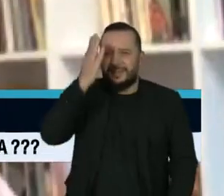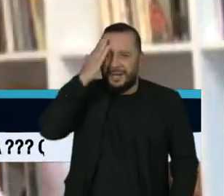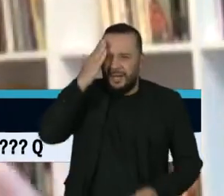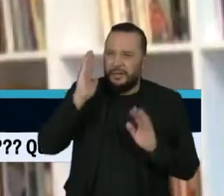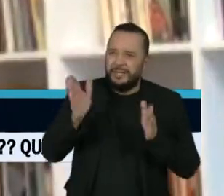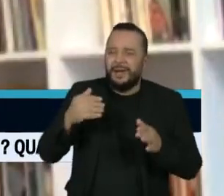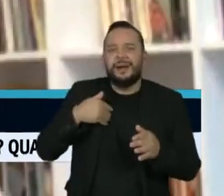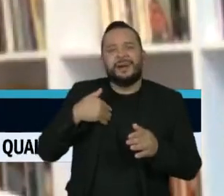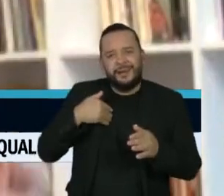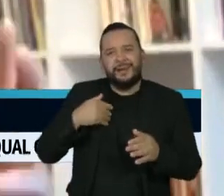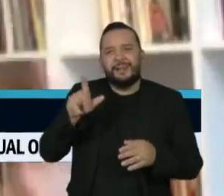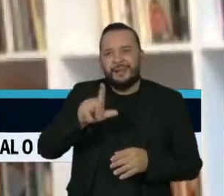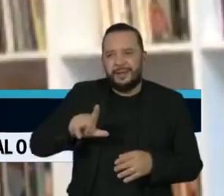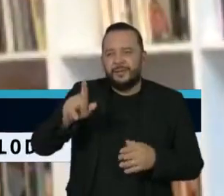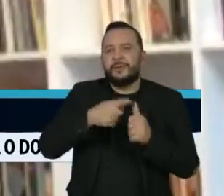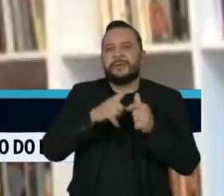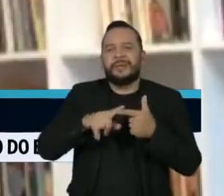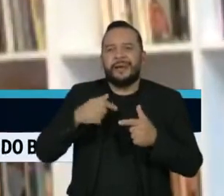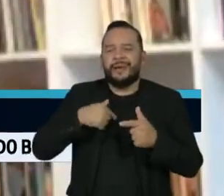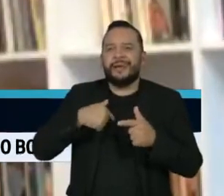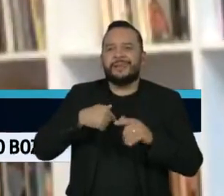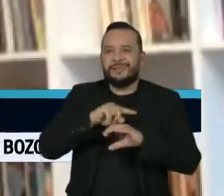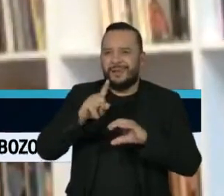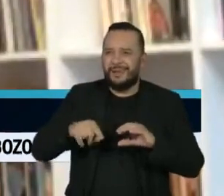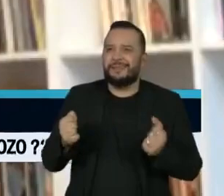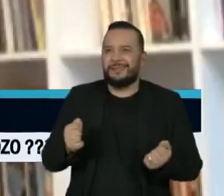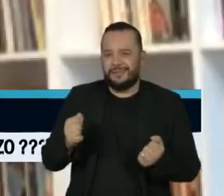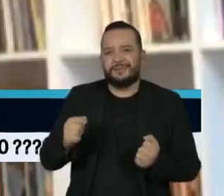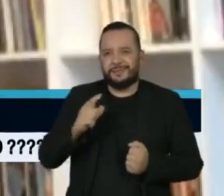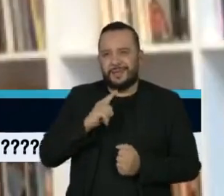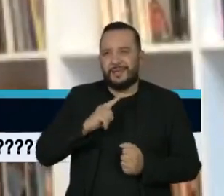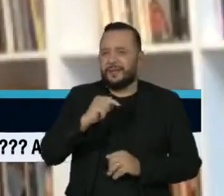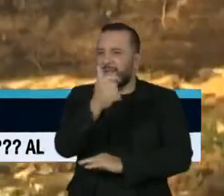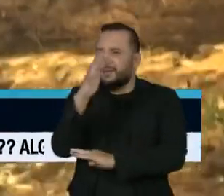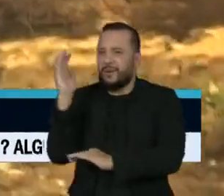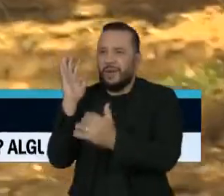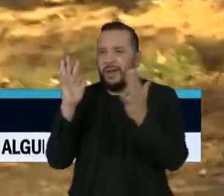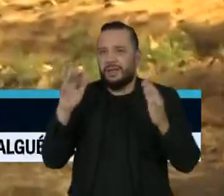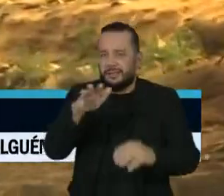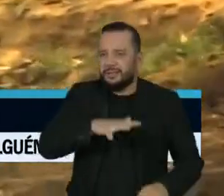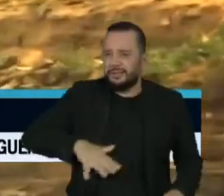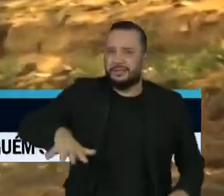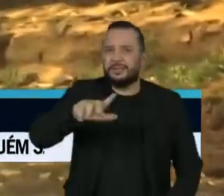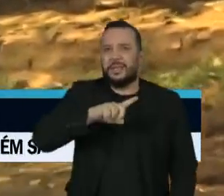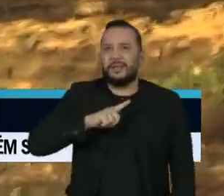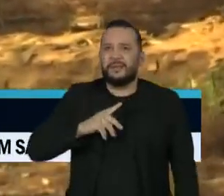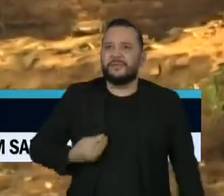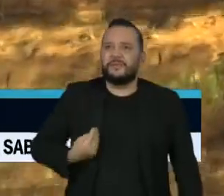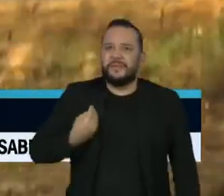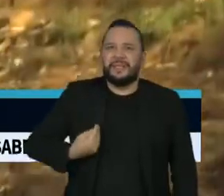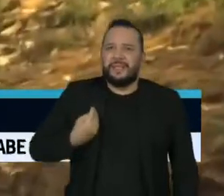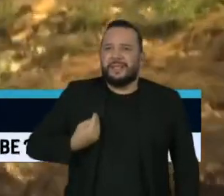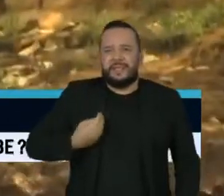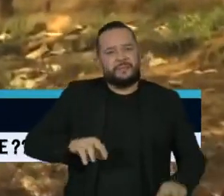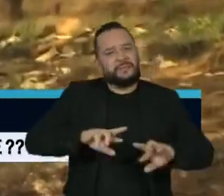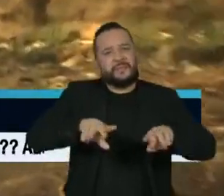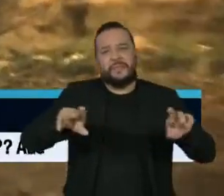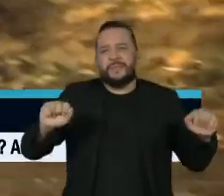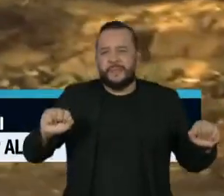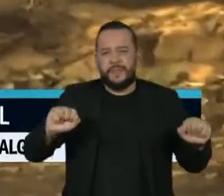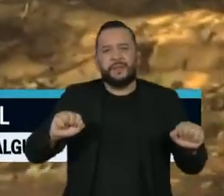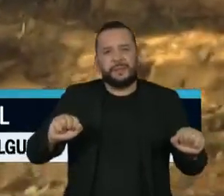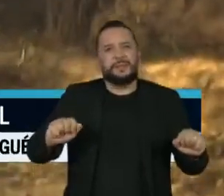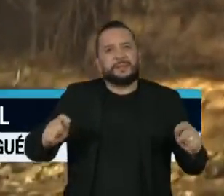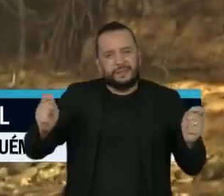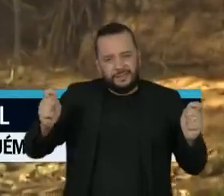ciência, global, que são de alto valor de conservação. São florestas que têm uma enorme biodiversidade, são florestas que têm um